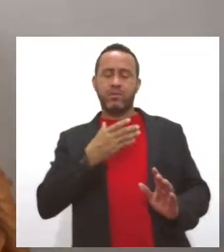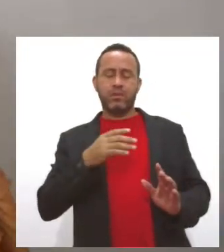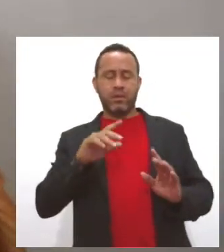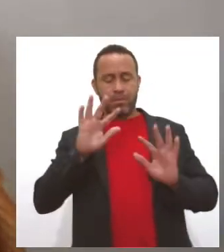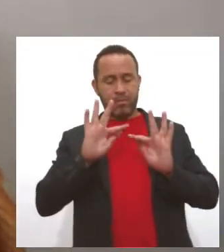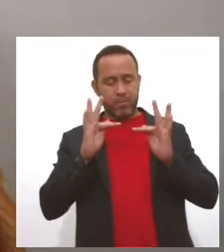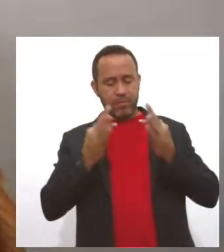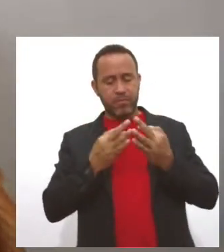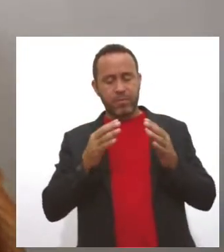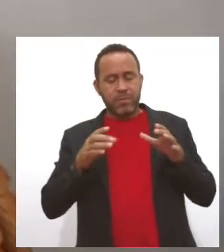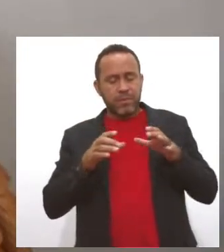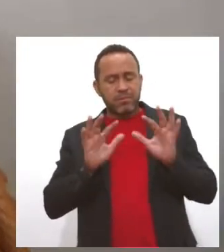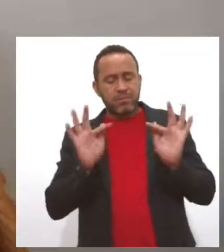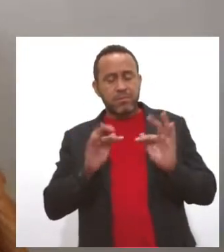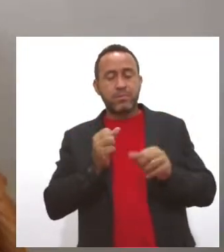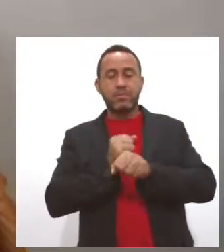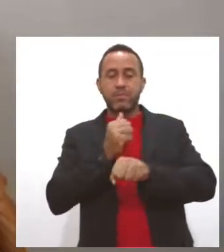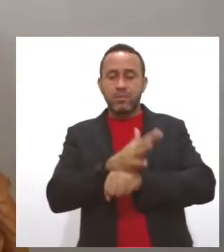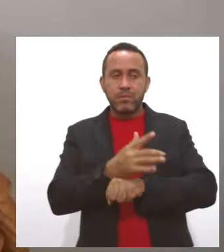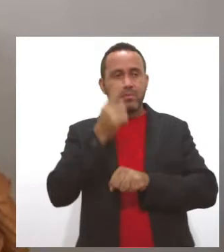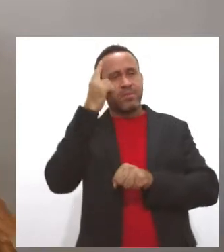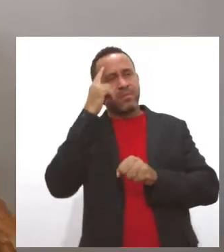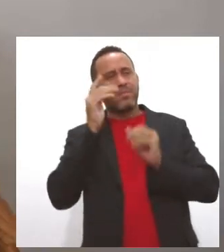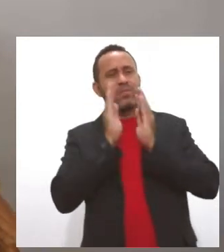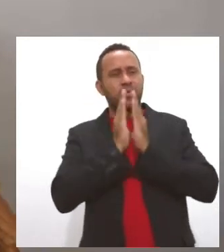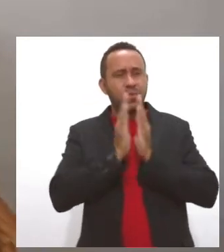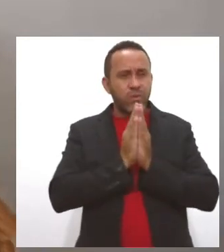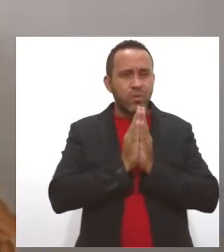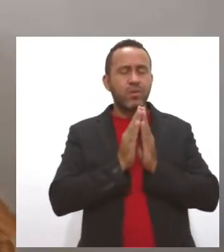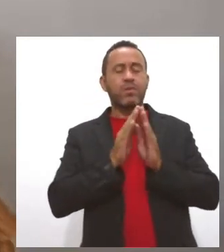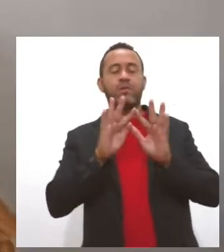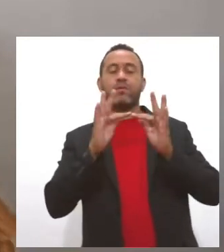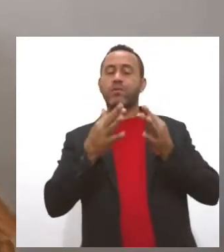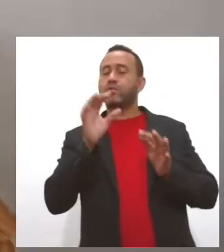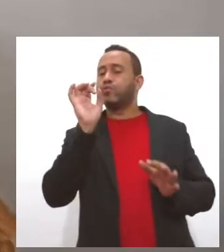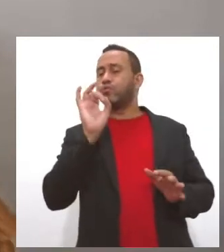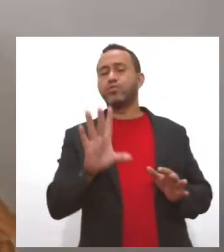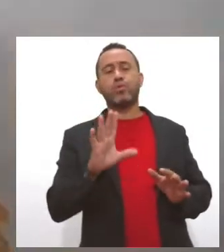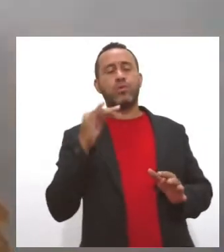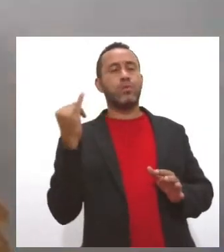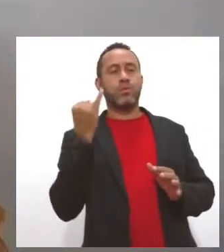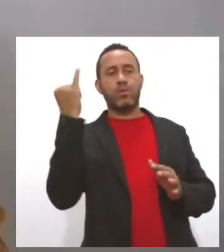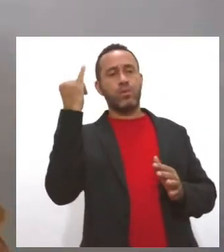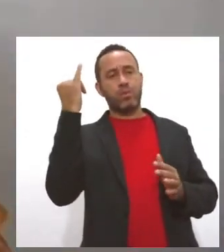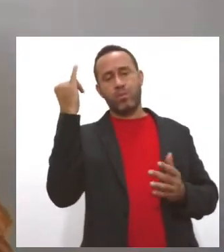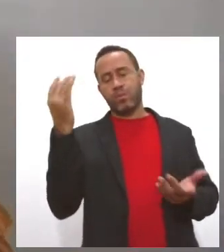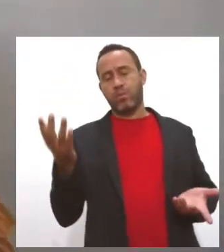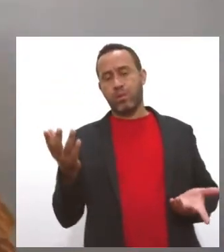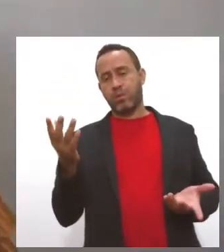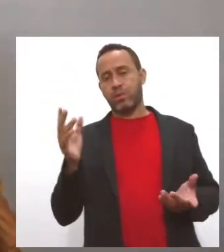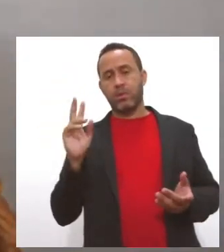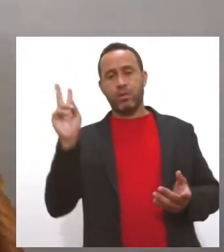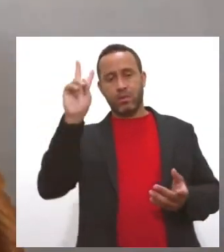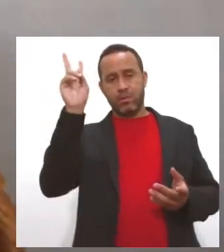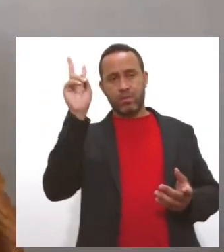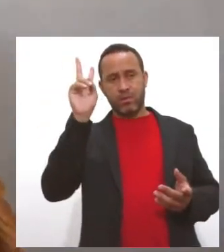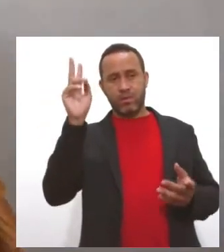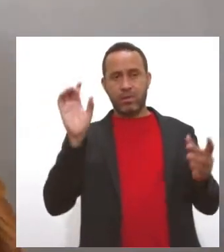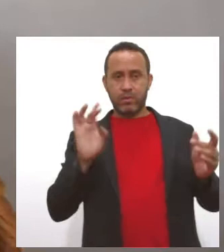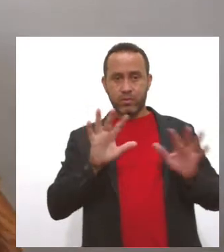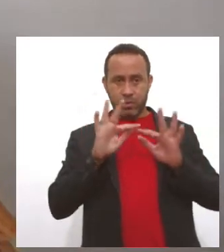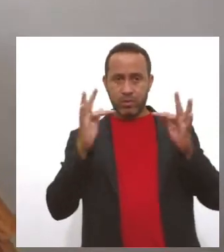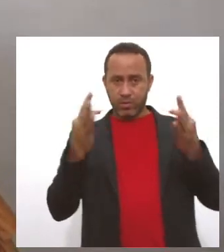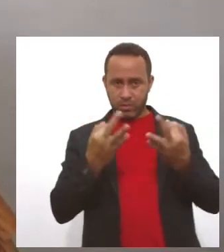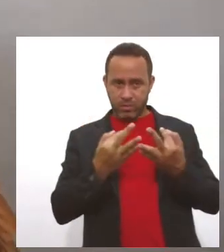de esperança, de reflexão, de união, de família. Que é a coisa que a gente tem mais que dá valor, Valquíria. Nesse momento, é a nossa família